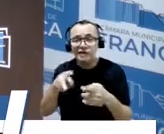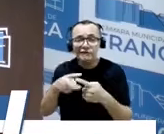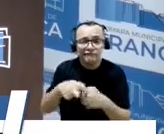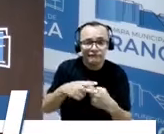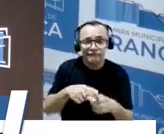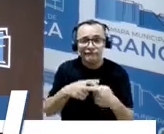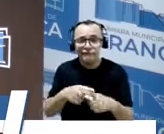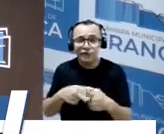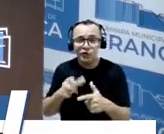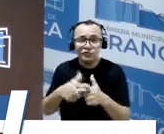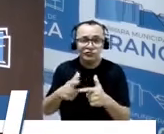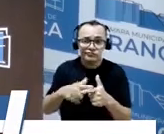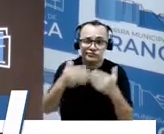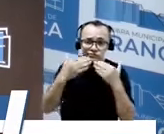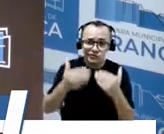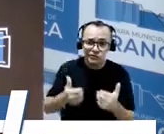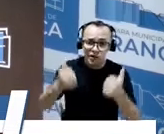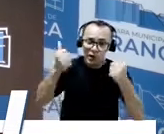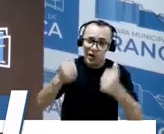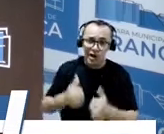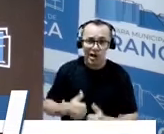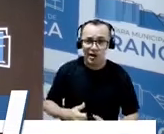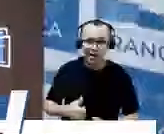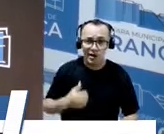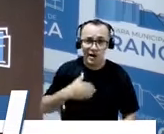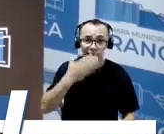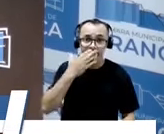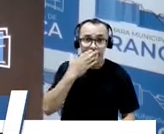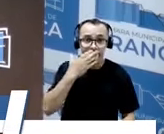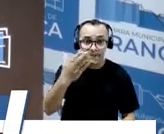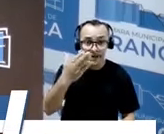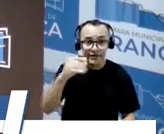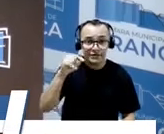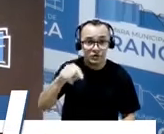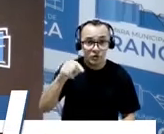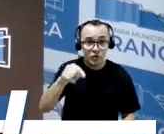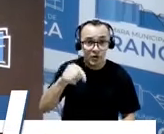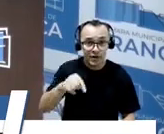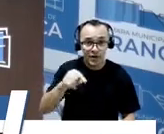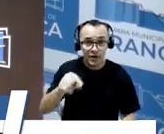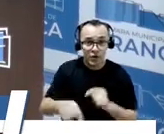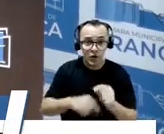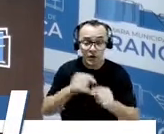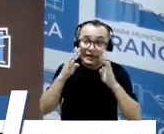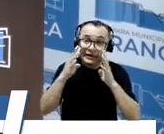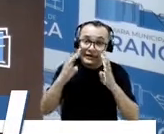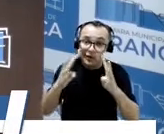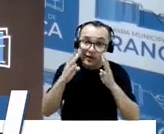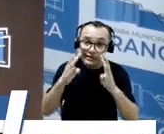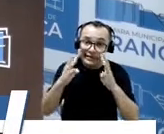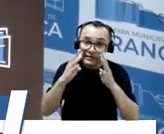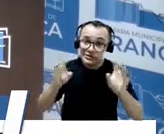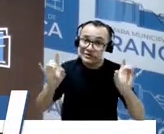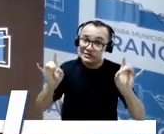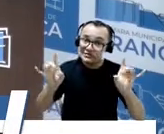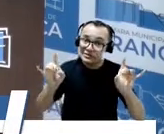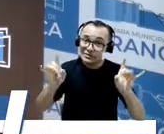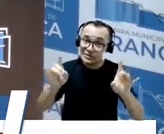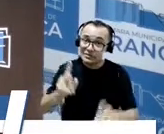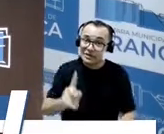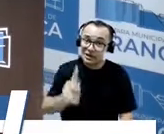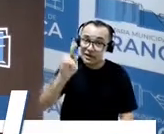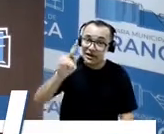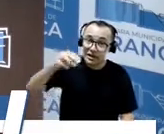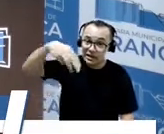assunto aí, é o que eu peço em tribuna hoje, isso. Dá uma atenção especial para esse KM2 da